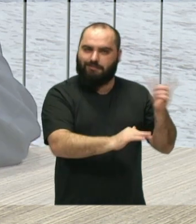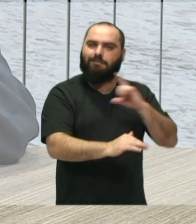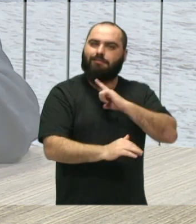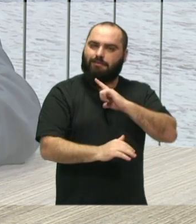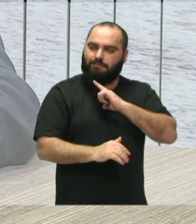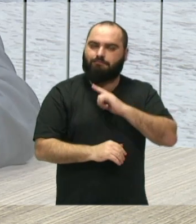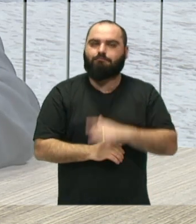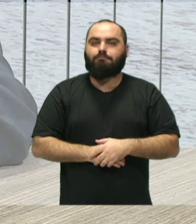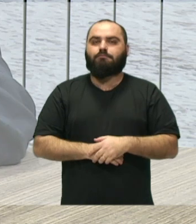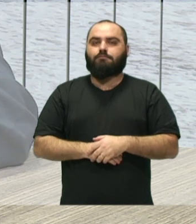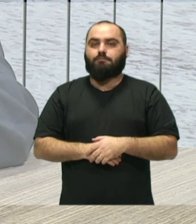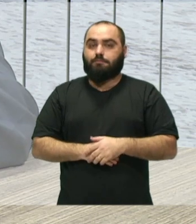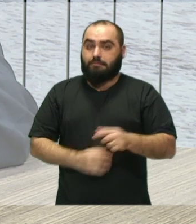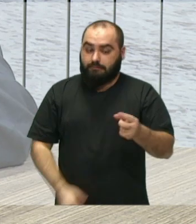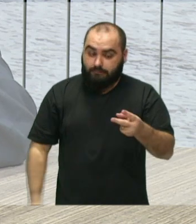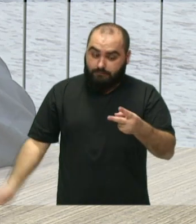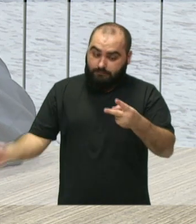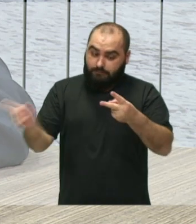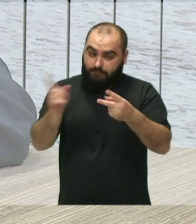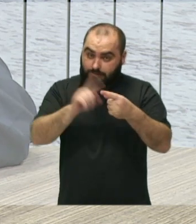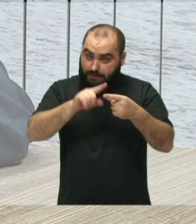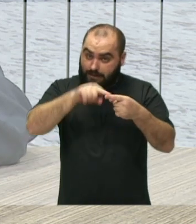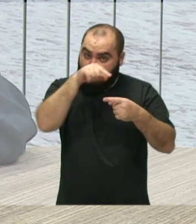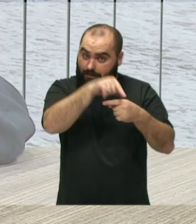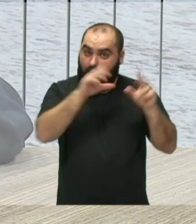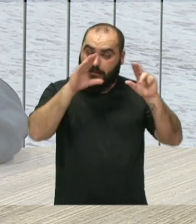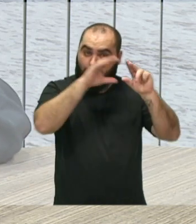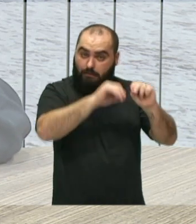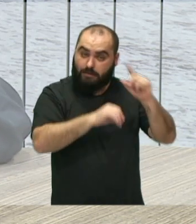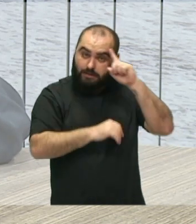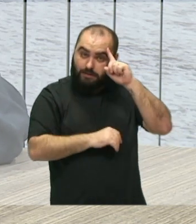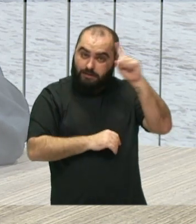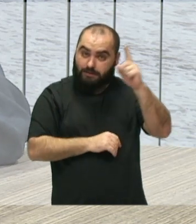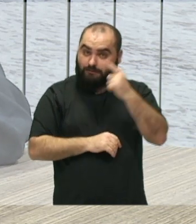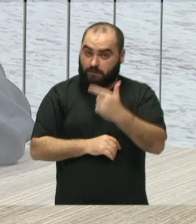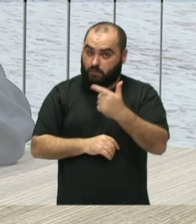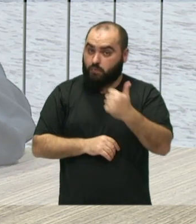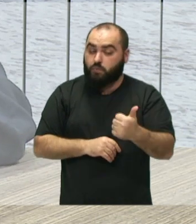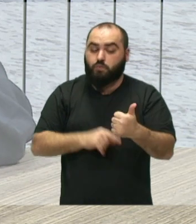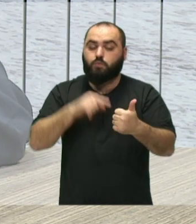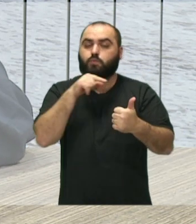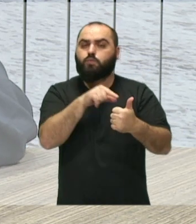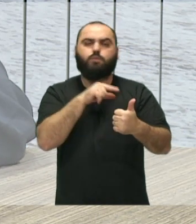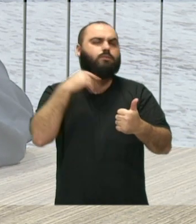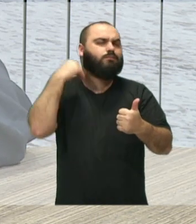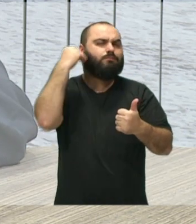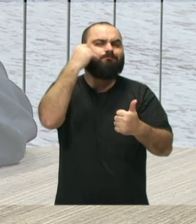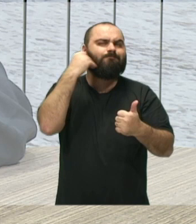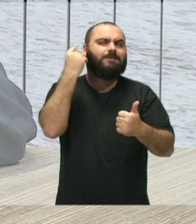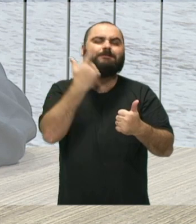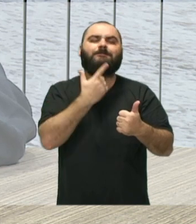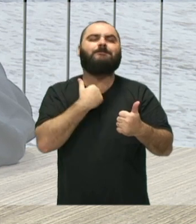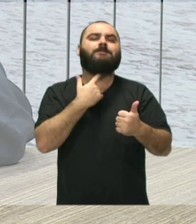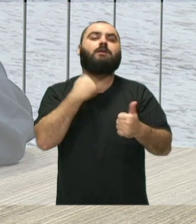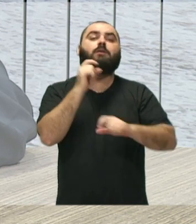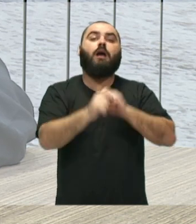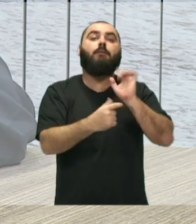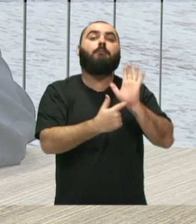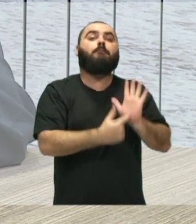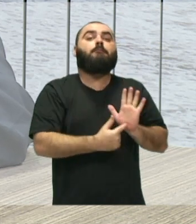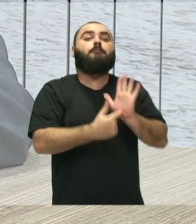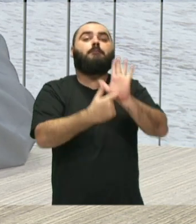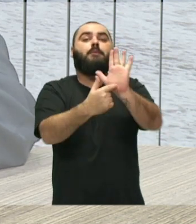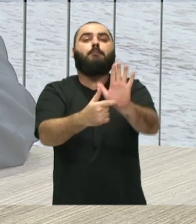E a grande espera da noite é que nessa oportunidade do dia 21, nós mostraremos, né, e lançaremos